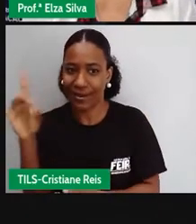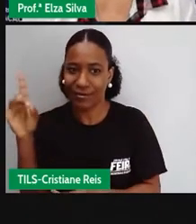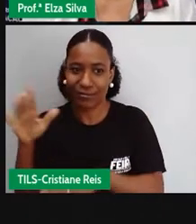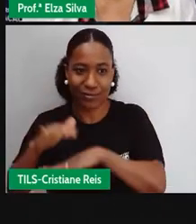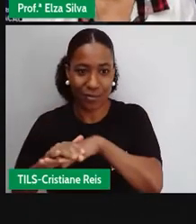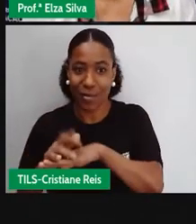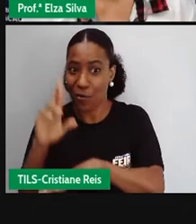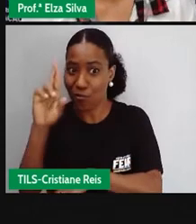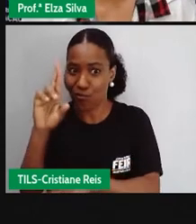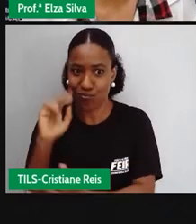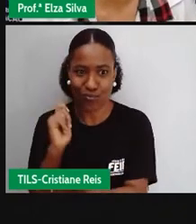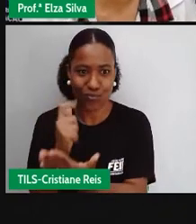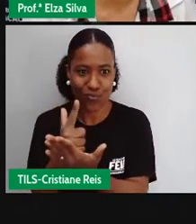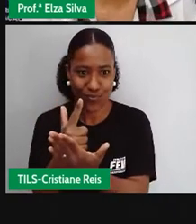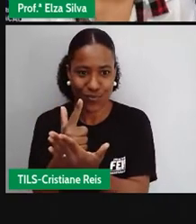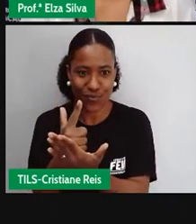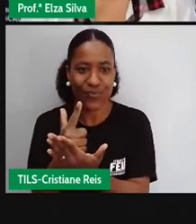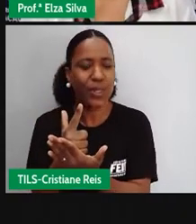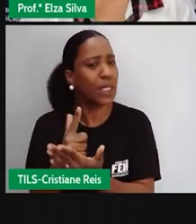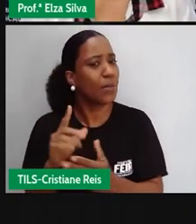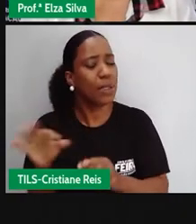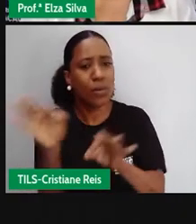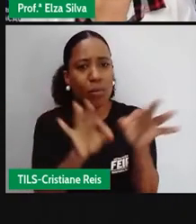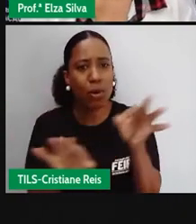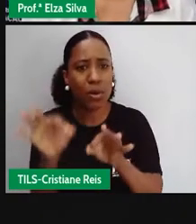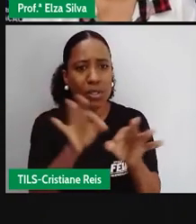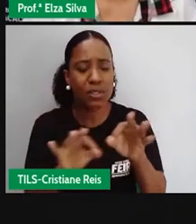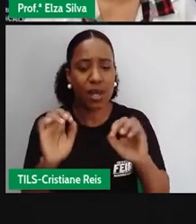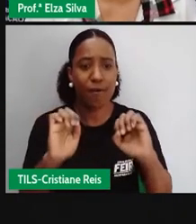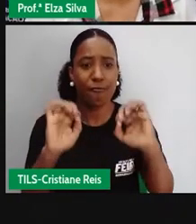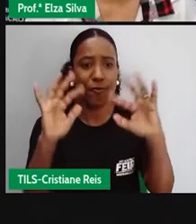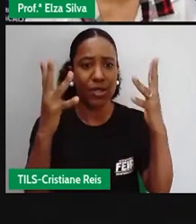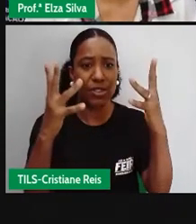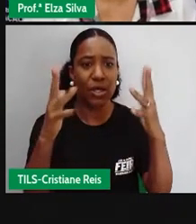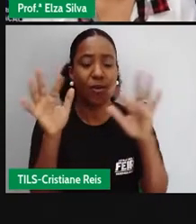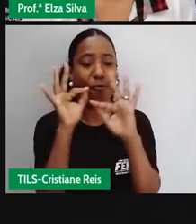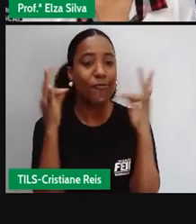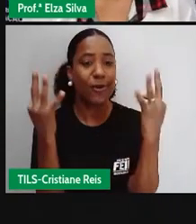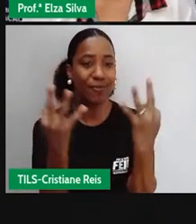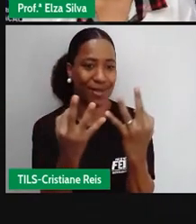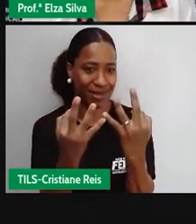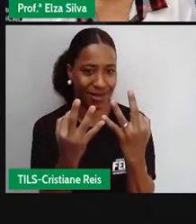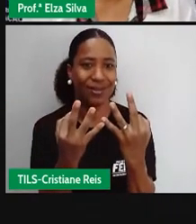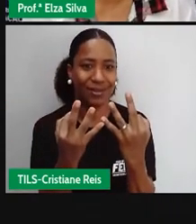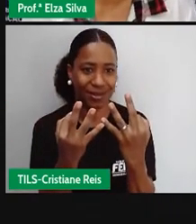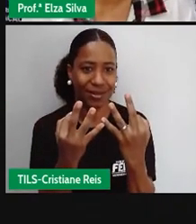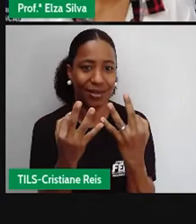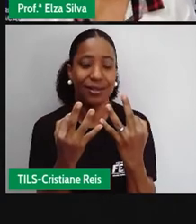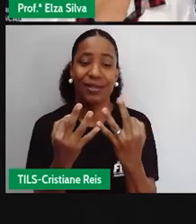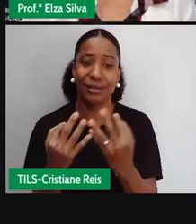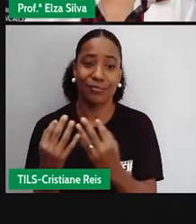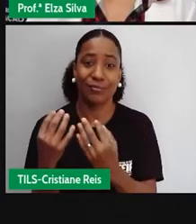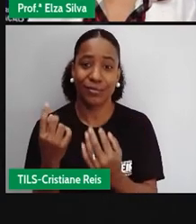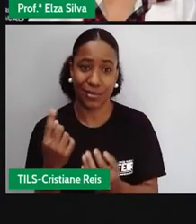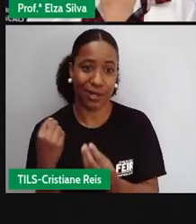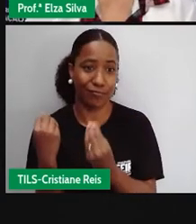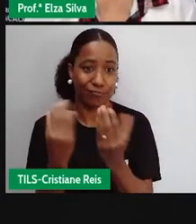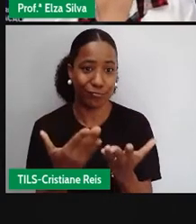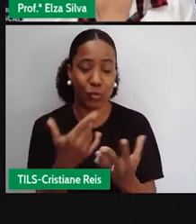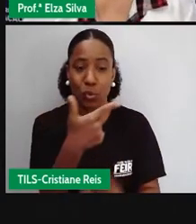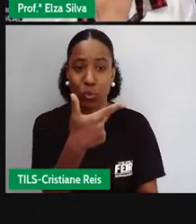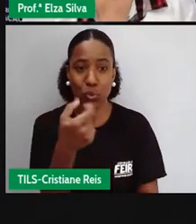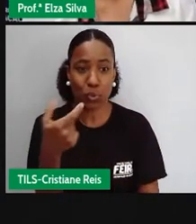para que a gente possa organizar esta festa, essas famílias vão disponibilizar apenas $200.